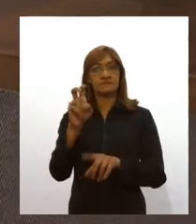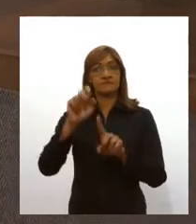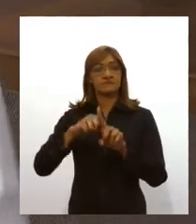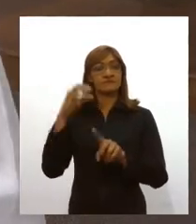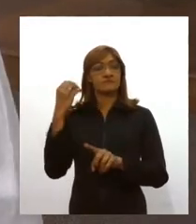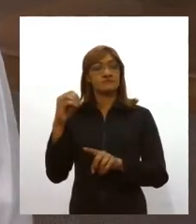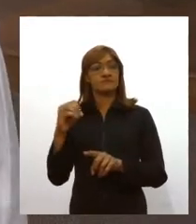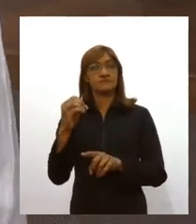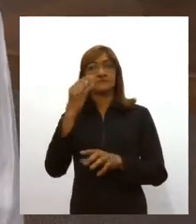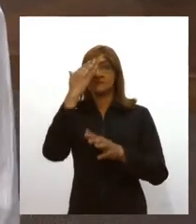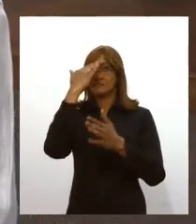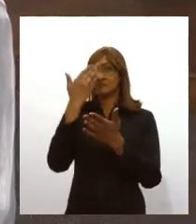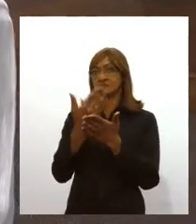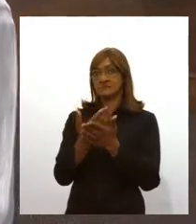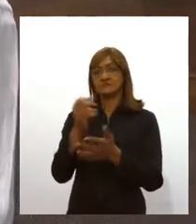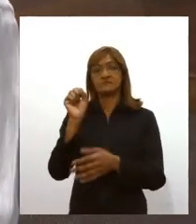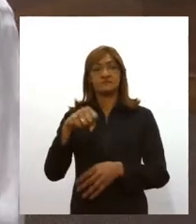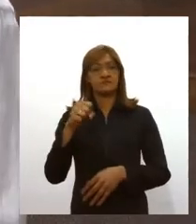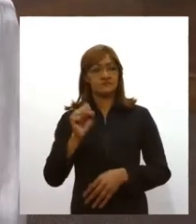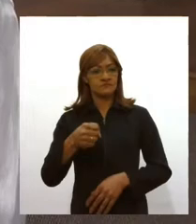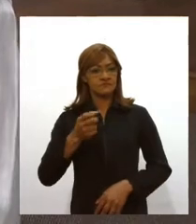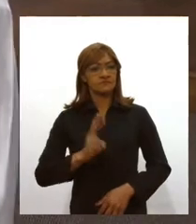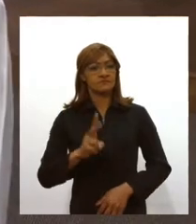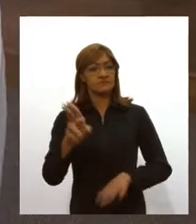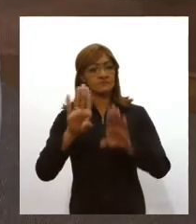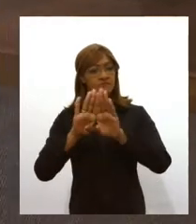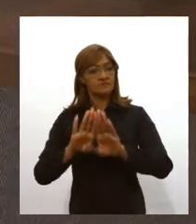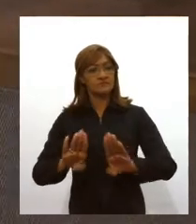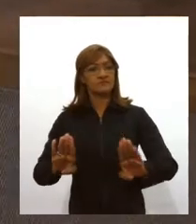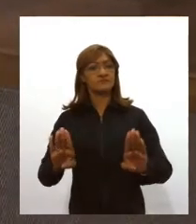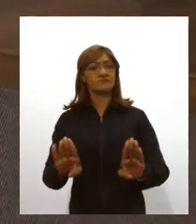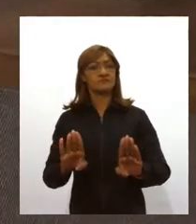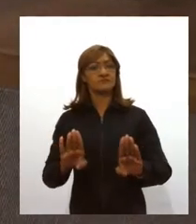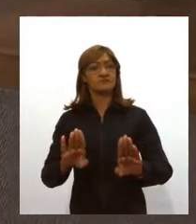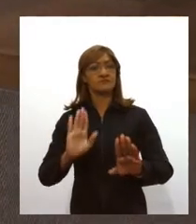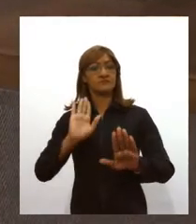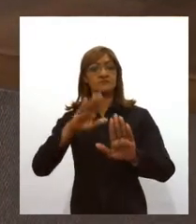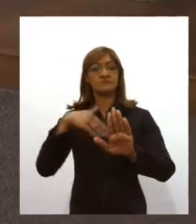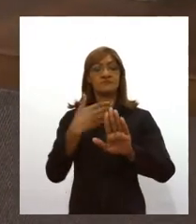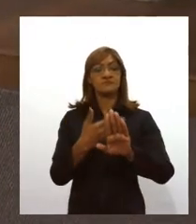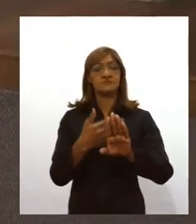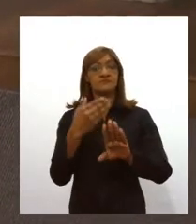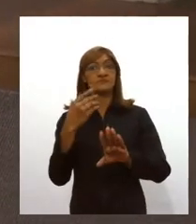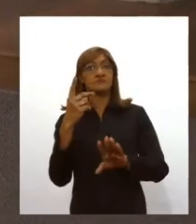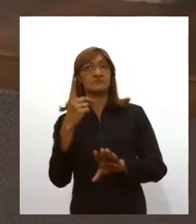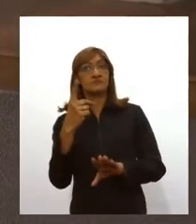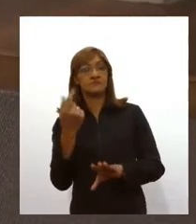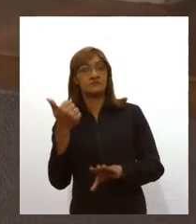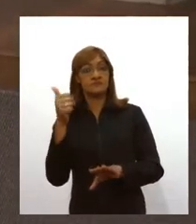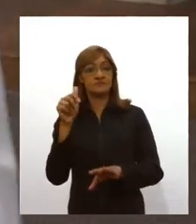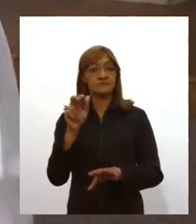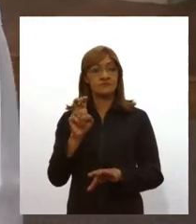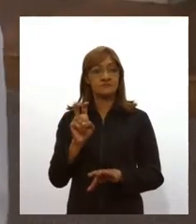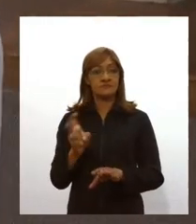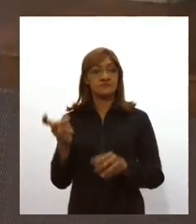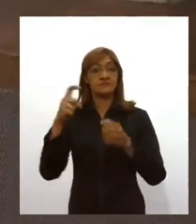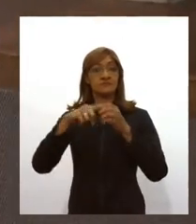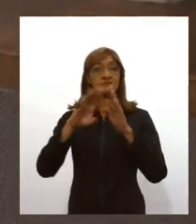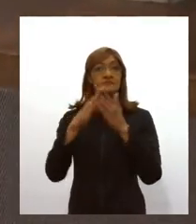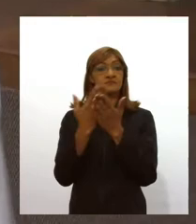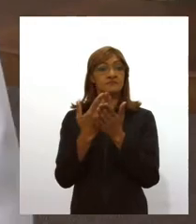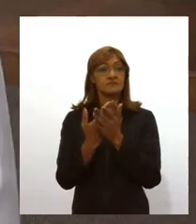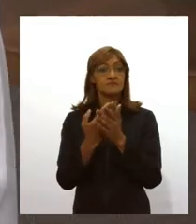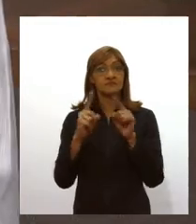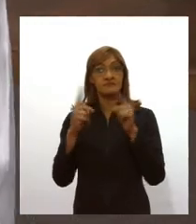Acredito sim que continuando do jeito que está, a partir do dia 15 de outubro a gente volta com as aulas, mas não na sua